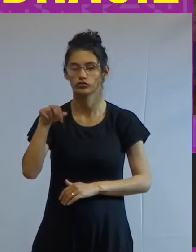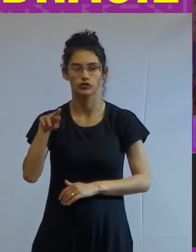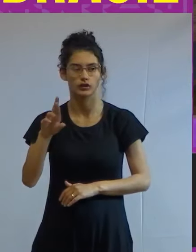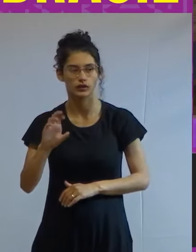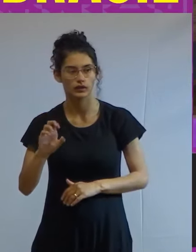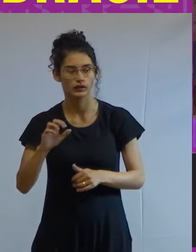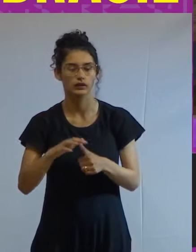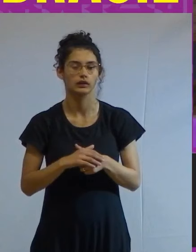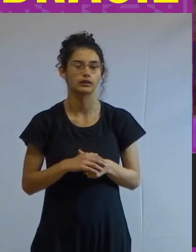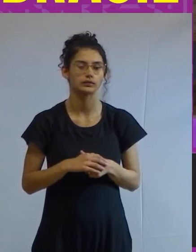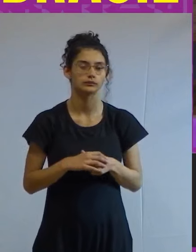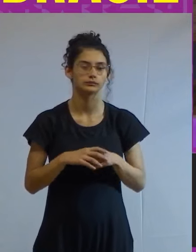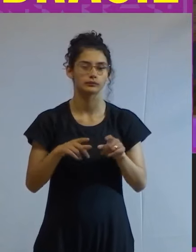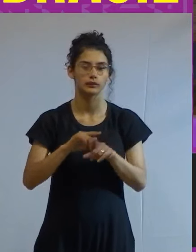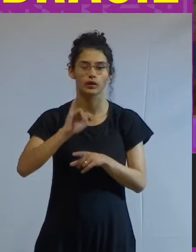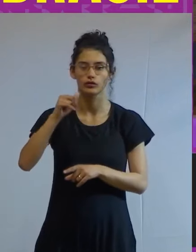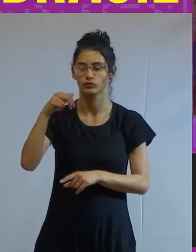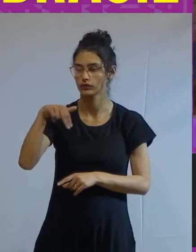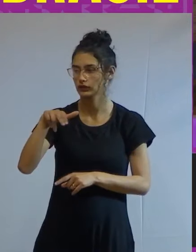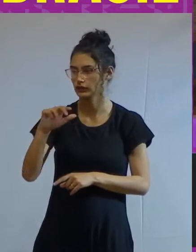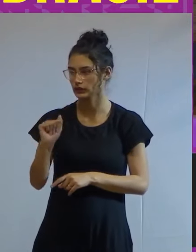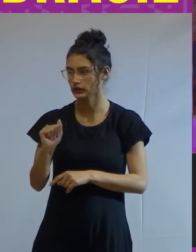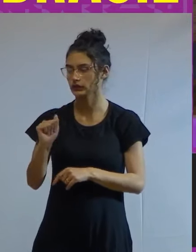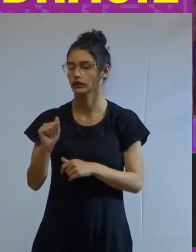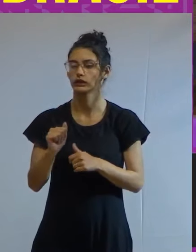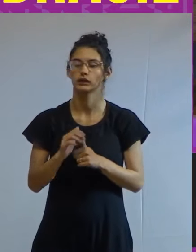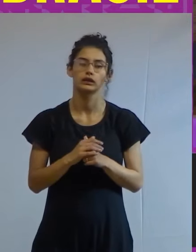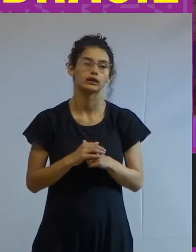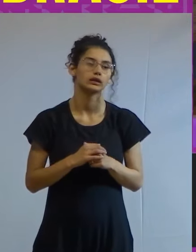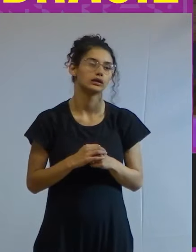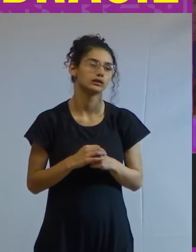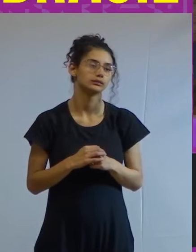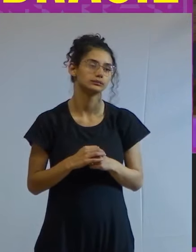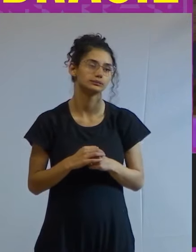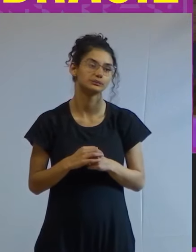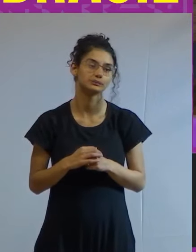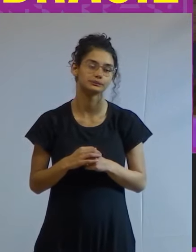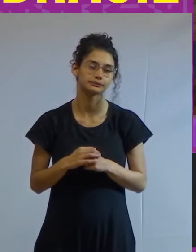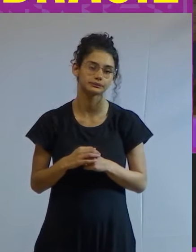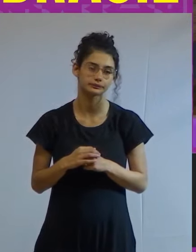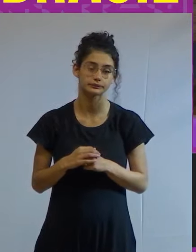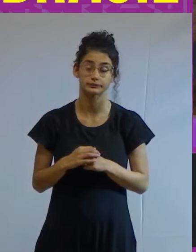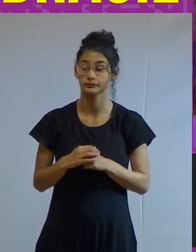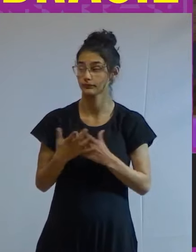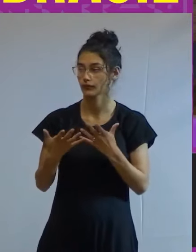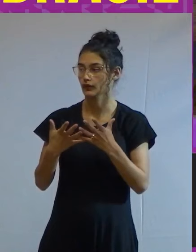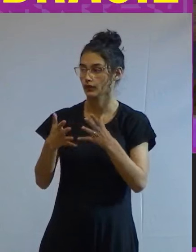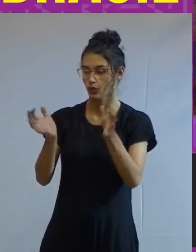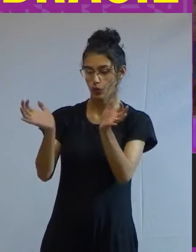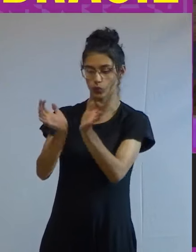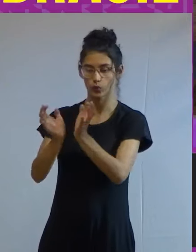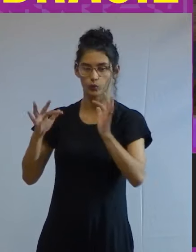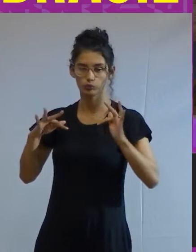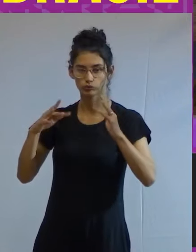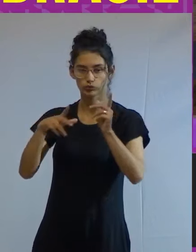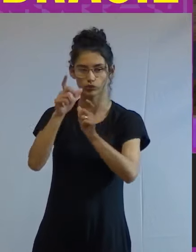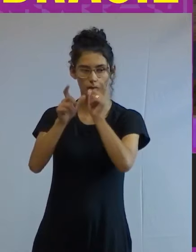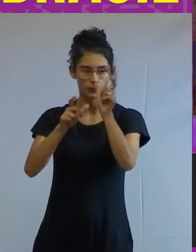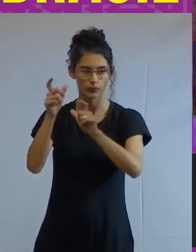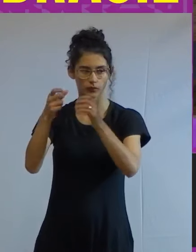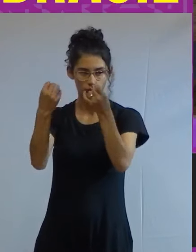e a Juliana Costa sem eles sem esse conjunto todo